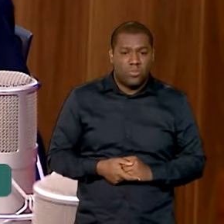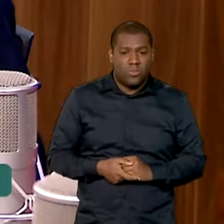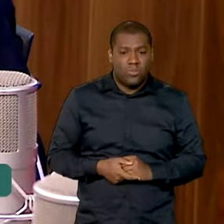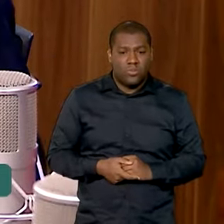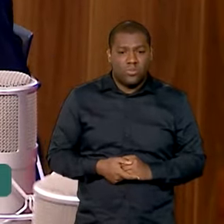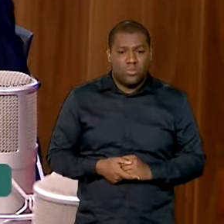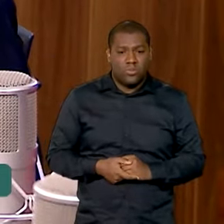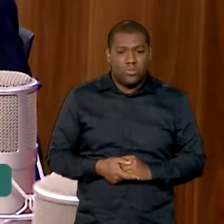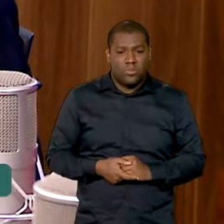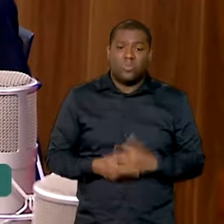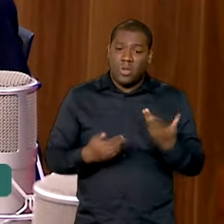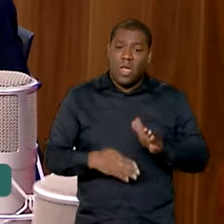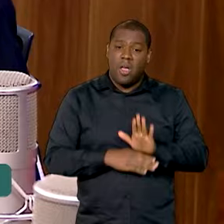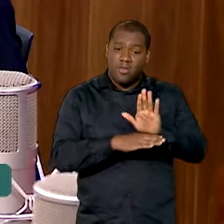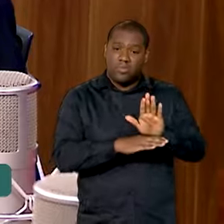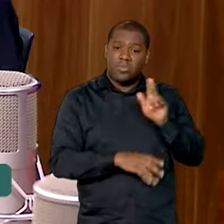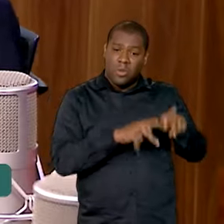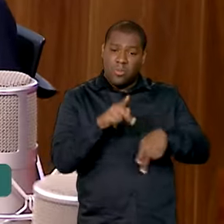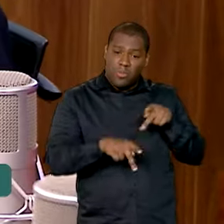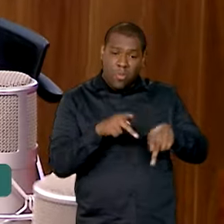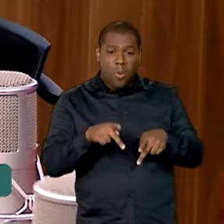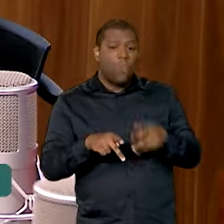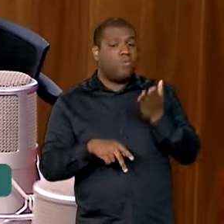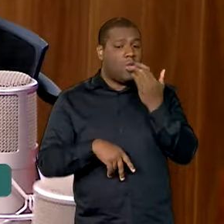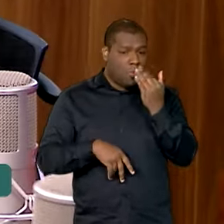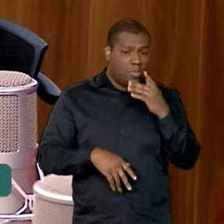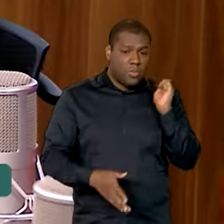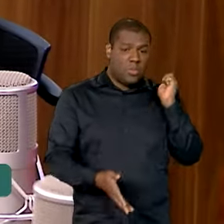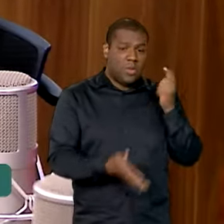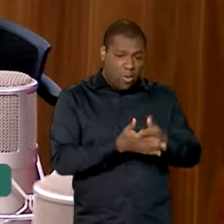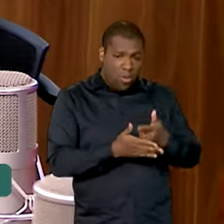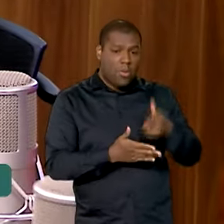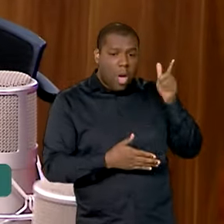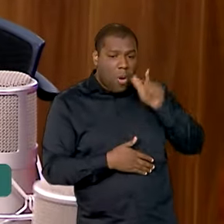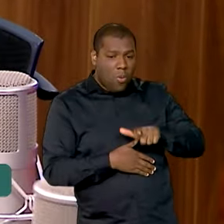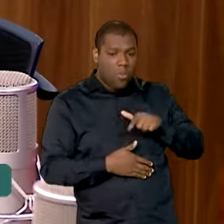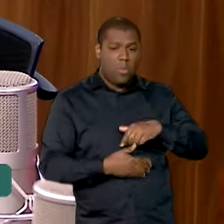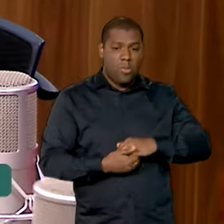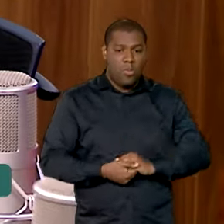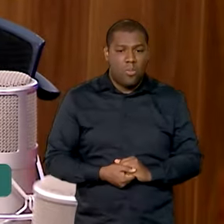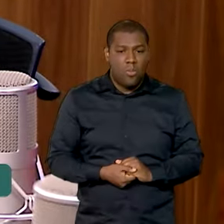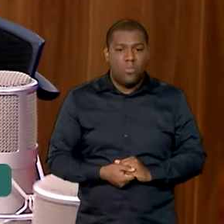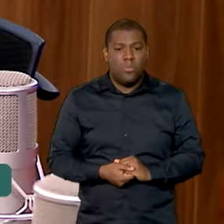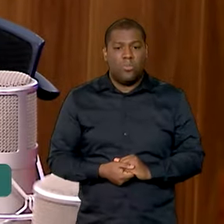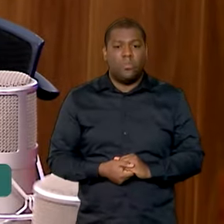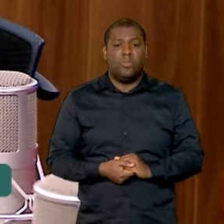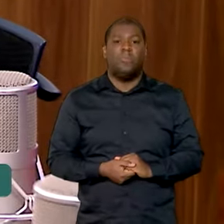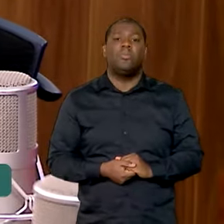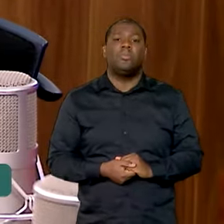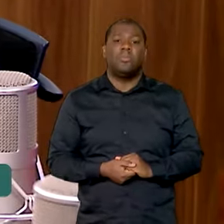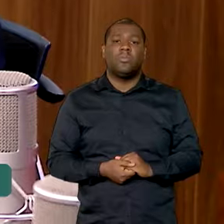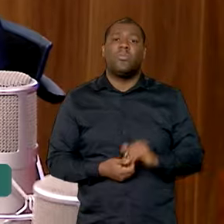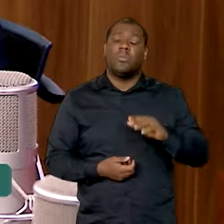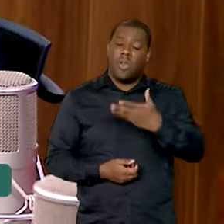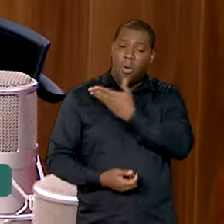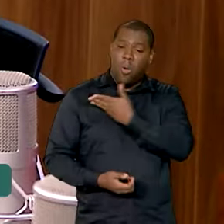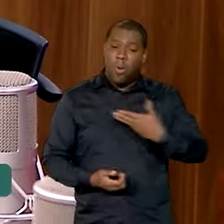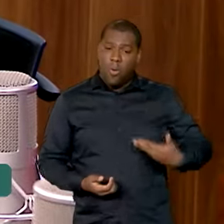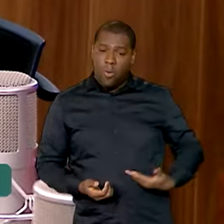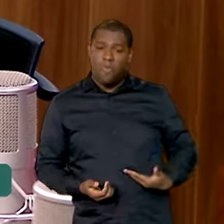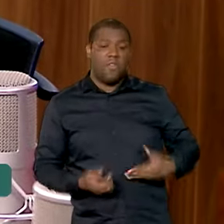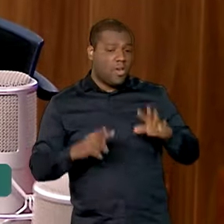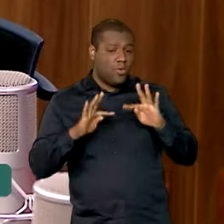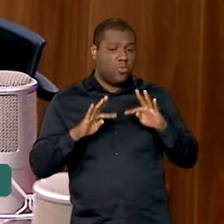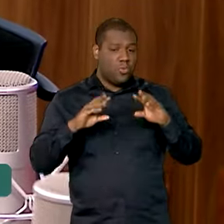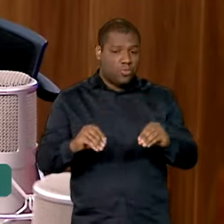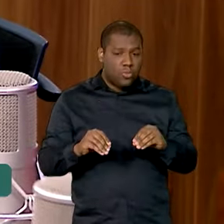pode comprar, não tem dinheiro para comprar. Então, essa questão, se houver uma disposição política dos governantes, é uma coisa que